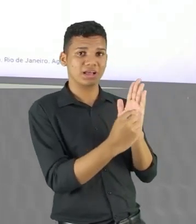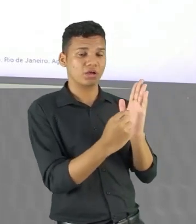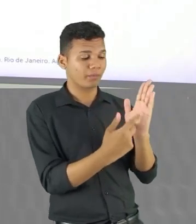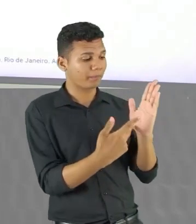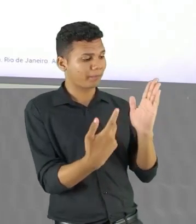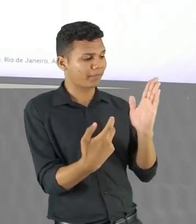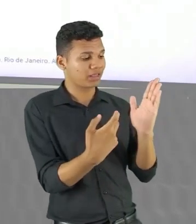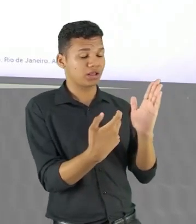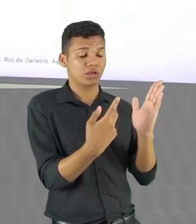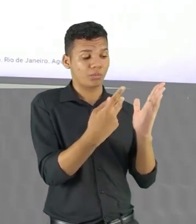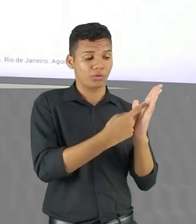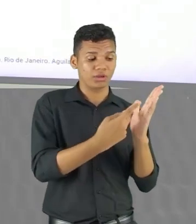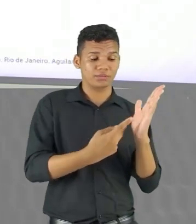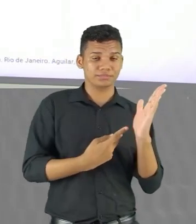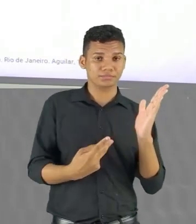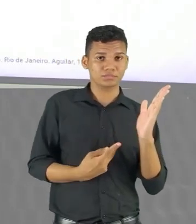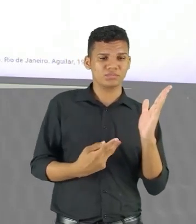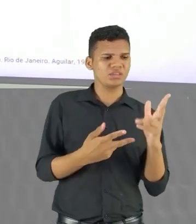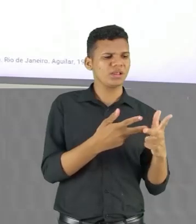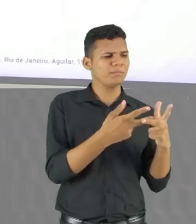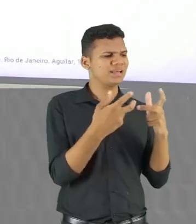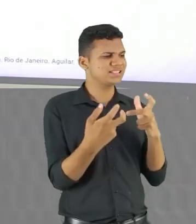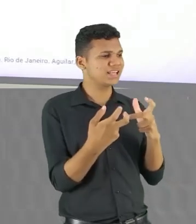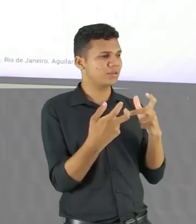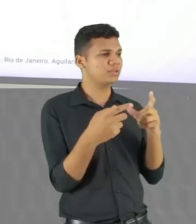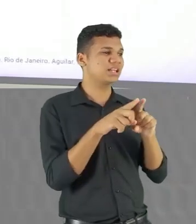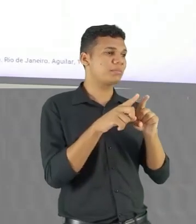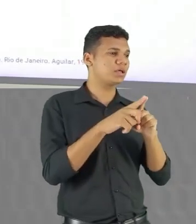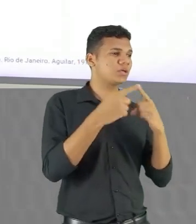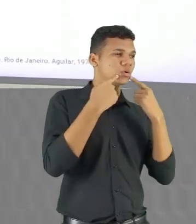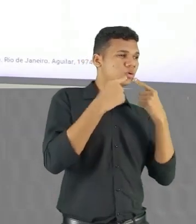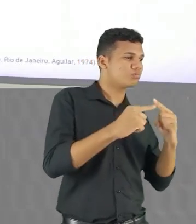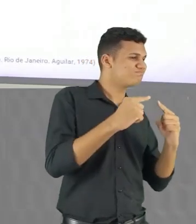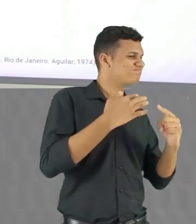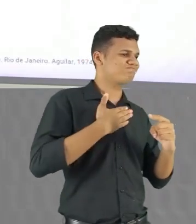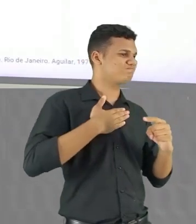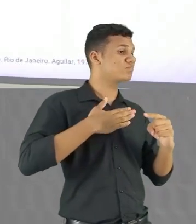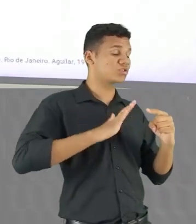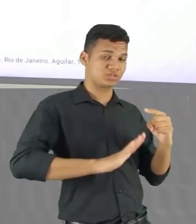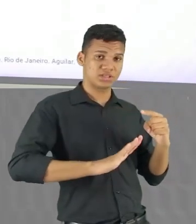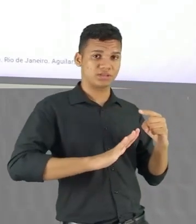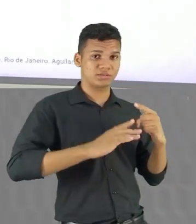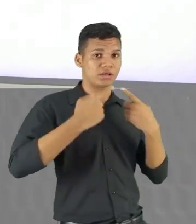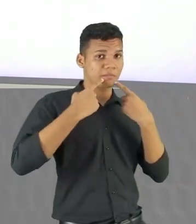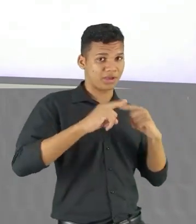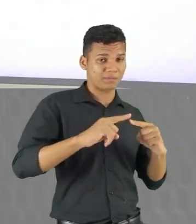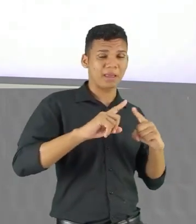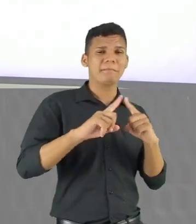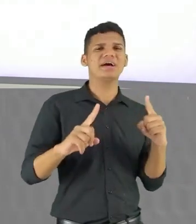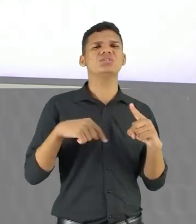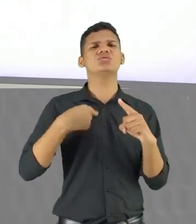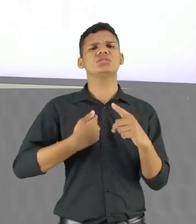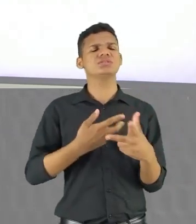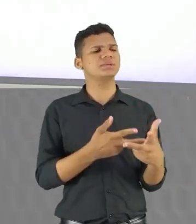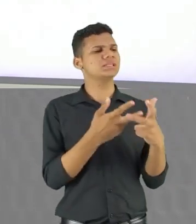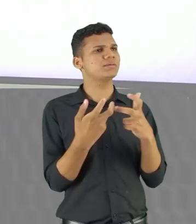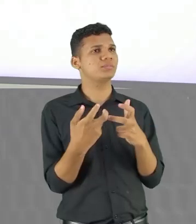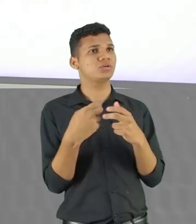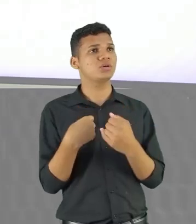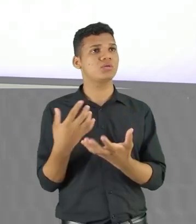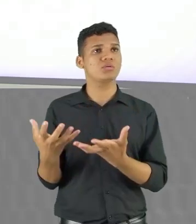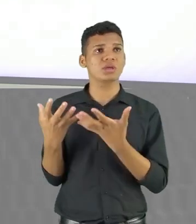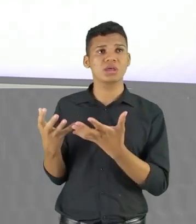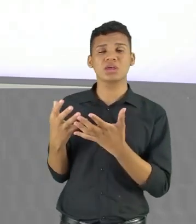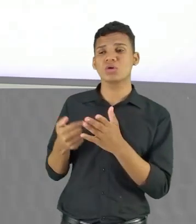percebe essa inquietação e essa crítica, insatisfação e essa crítica. E aí a gente vai ver, quero antes o